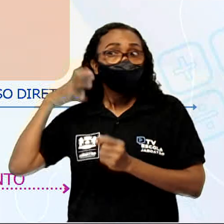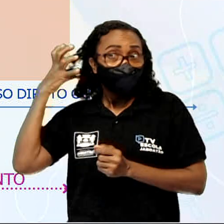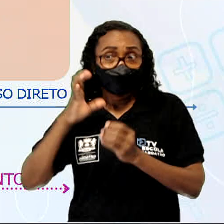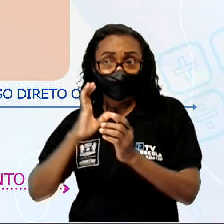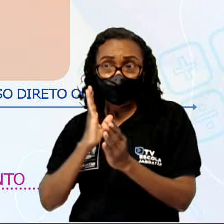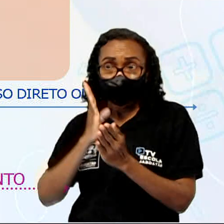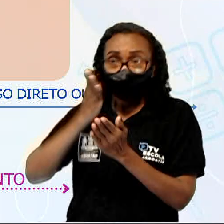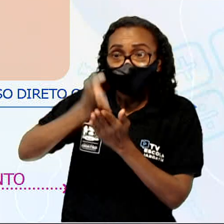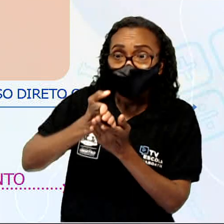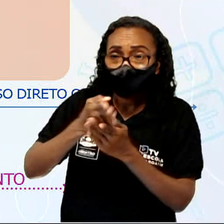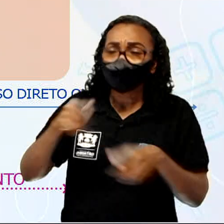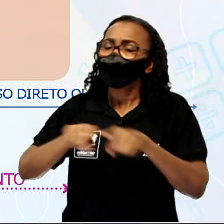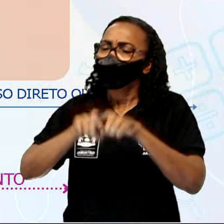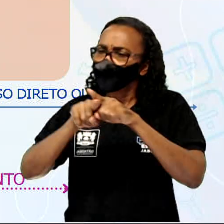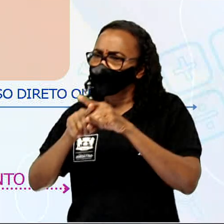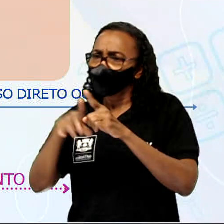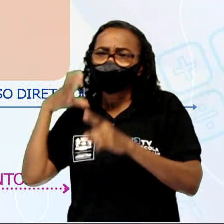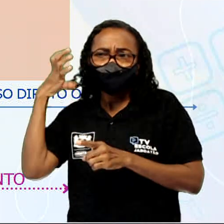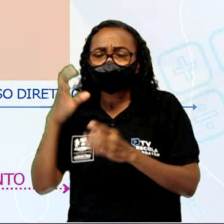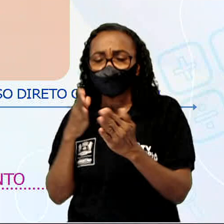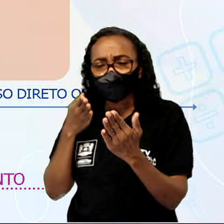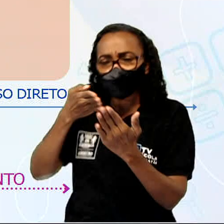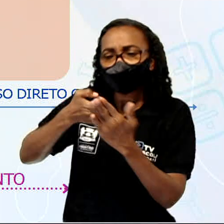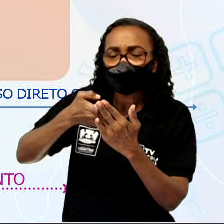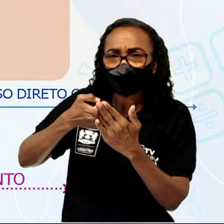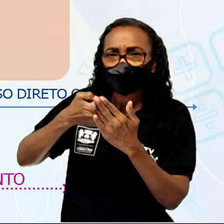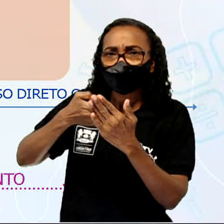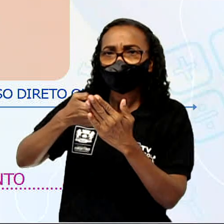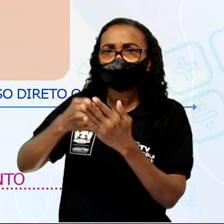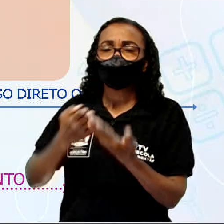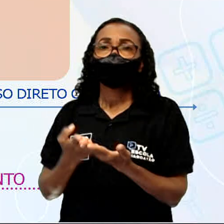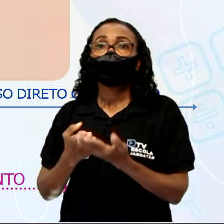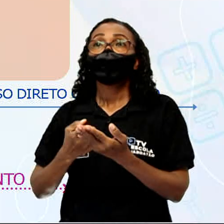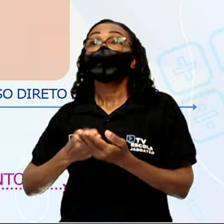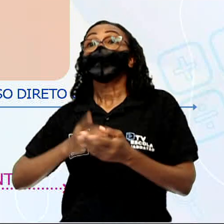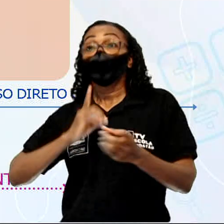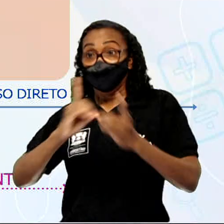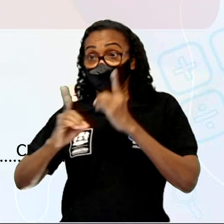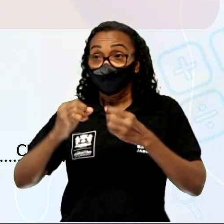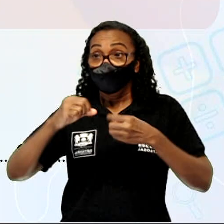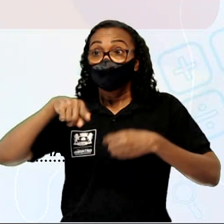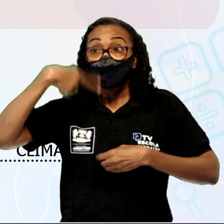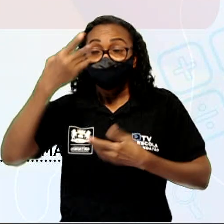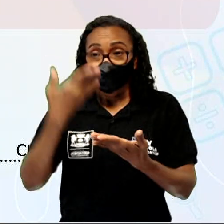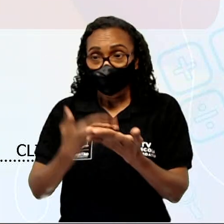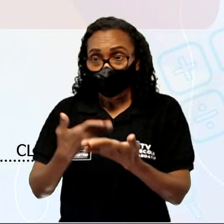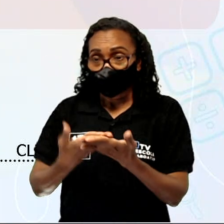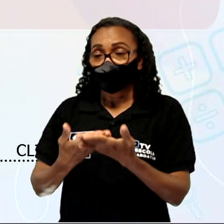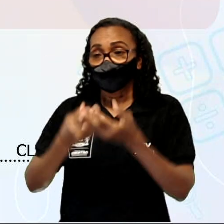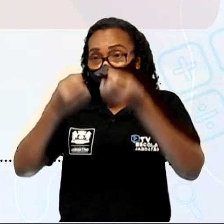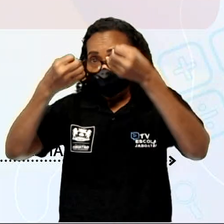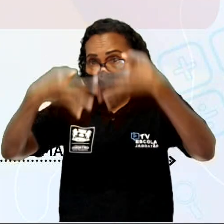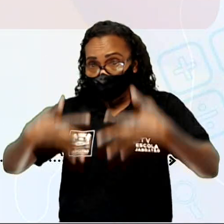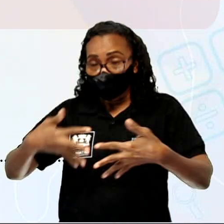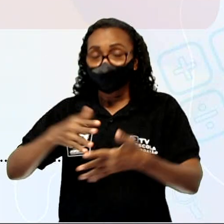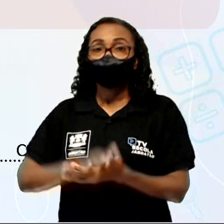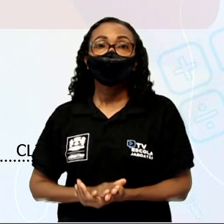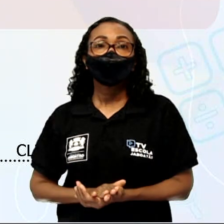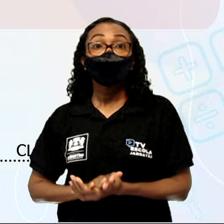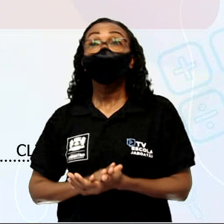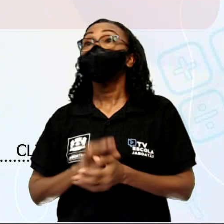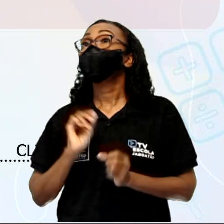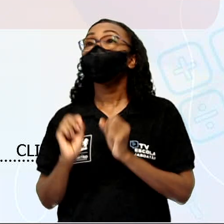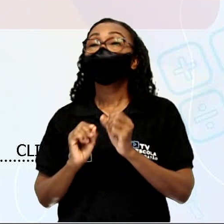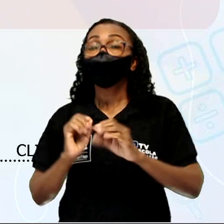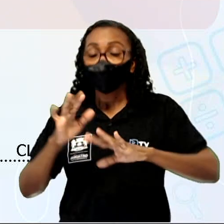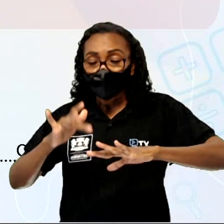de um discurso indireto. Nós falaremos um pouco mais dos diálogos nas próximas aulas. Bom, e o clímax? O que é